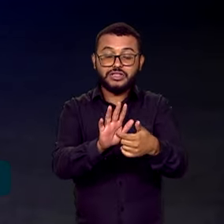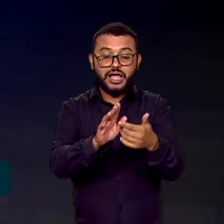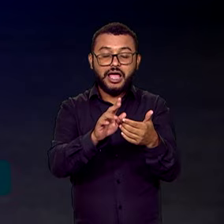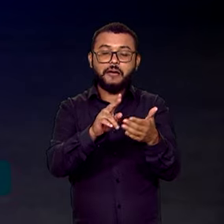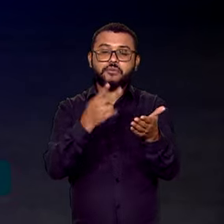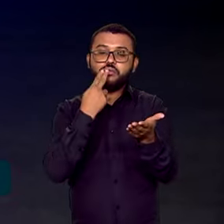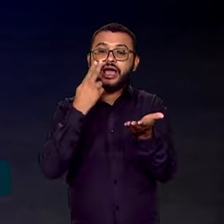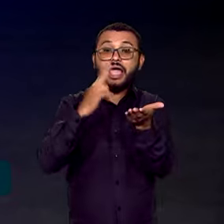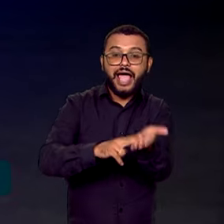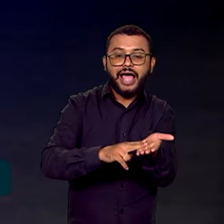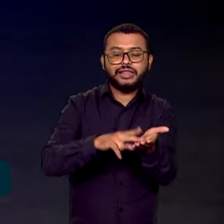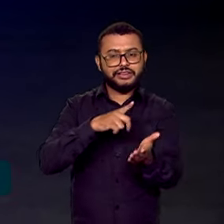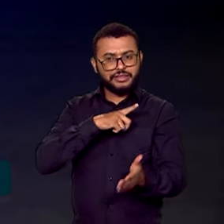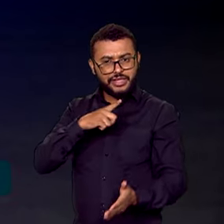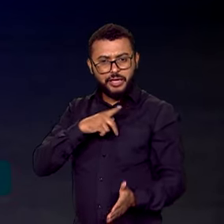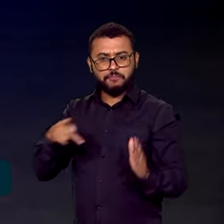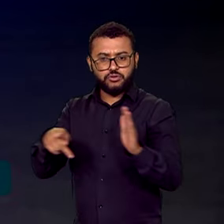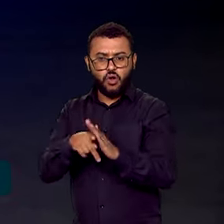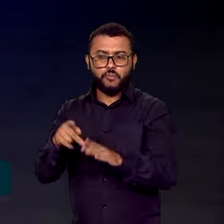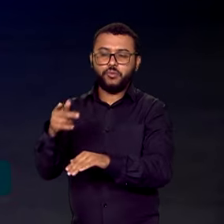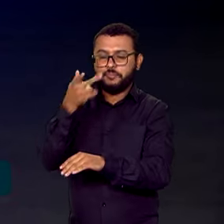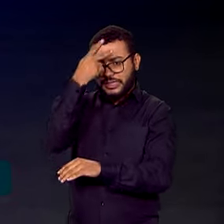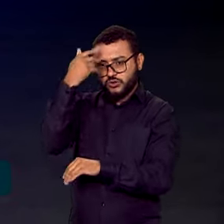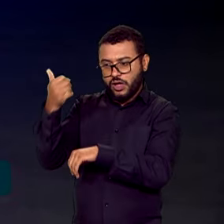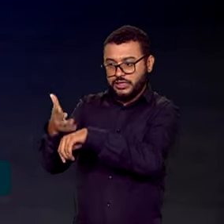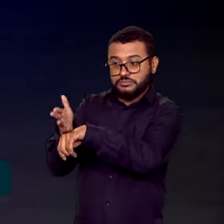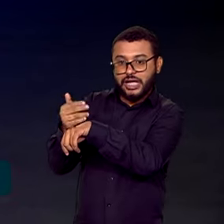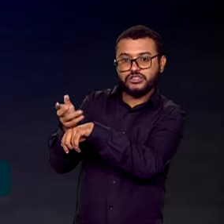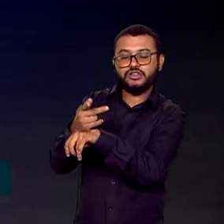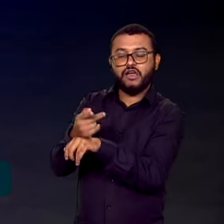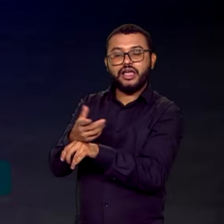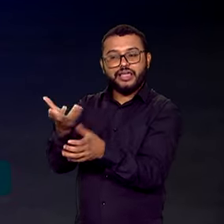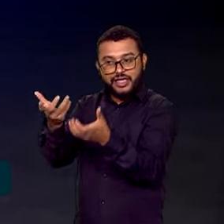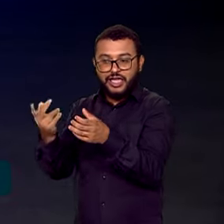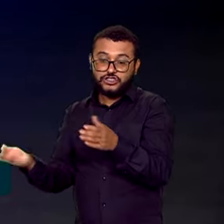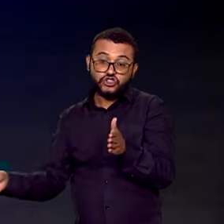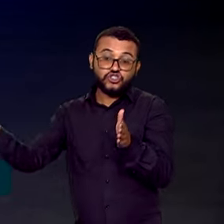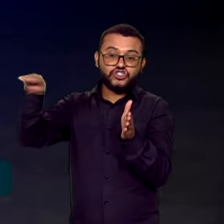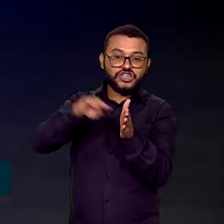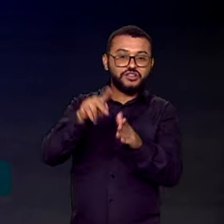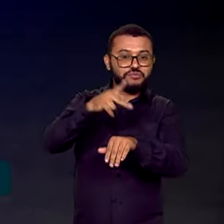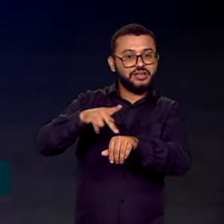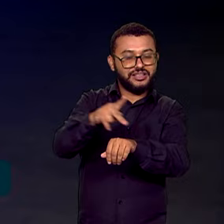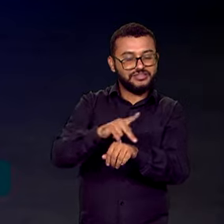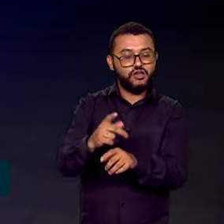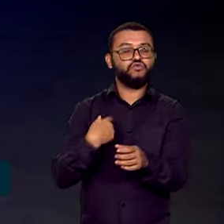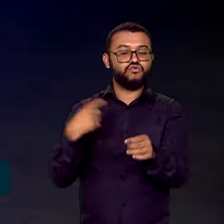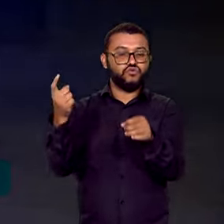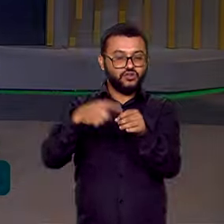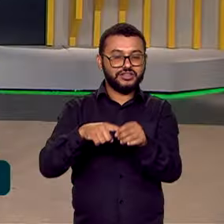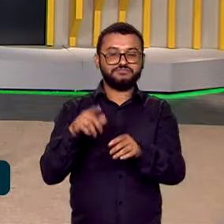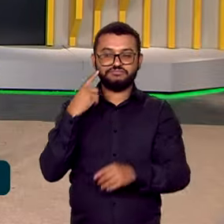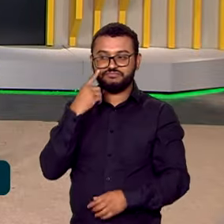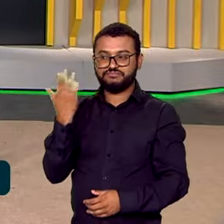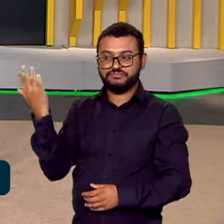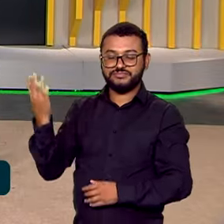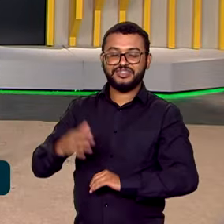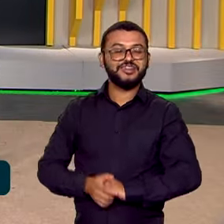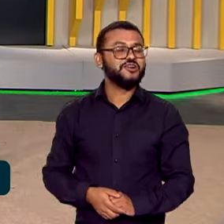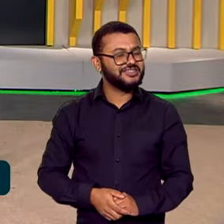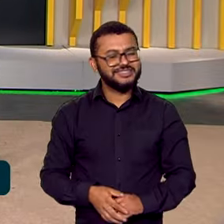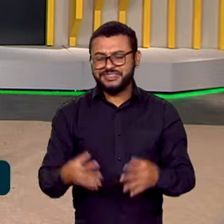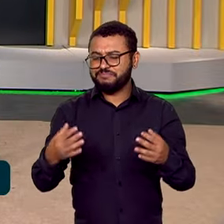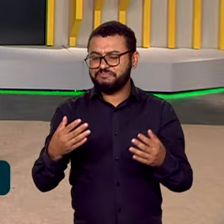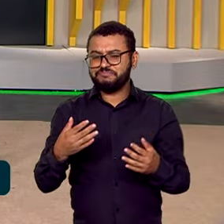diplomático, quando o embaixador estrangeiro formaliza que está chegando ao país. Volto com vocês no estúdio. Tá certo,